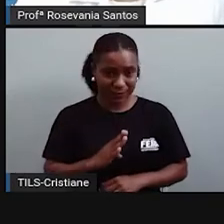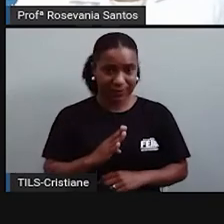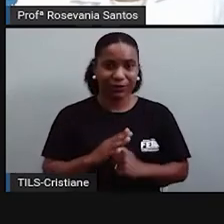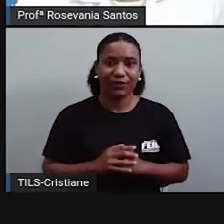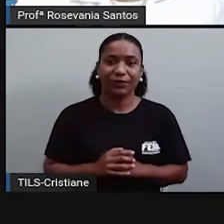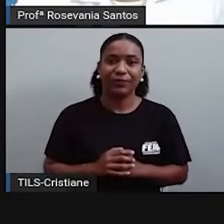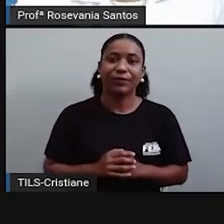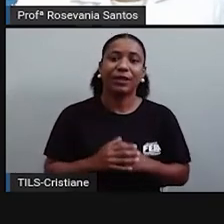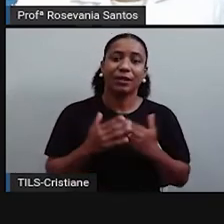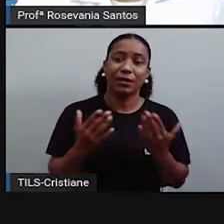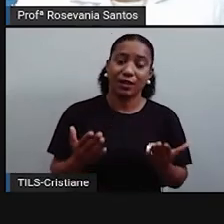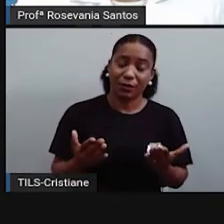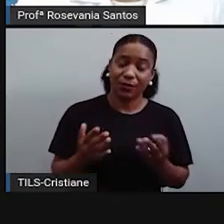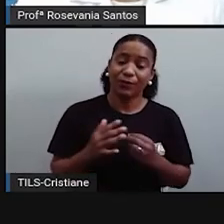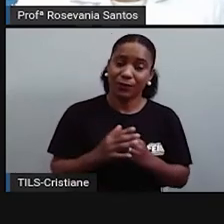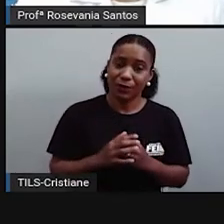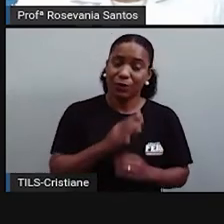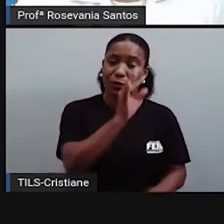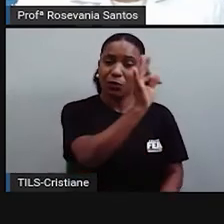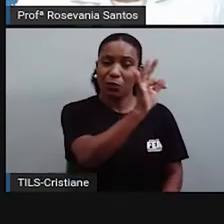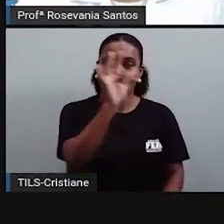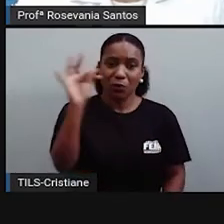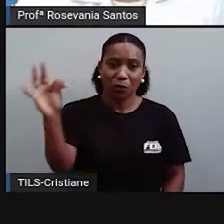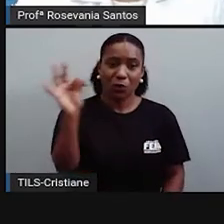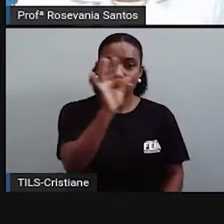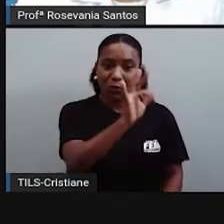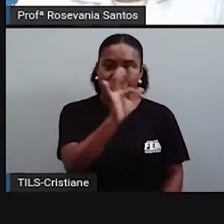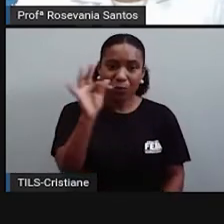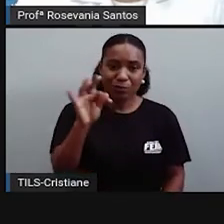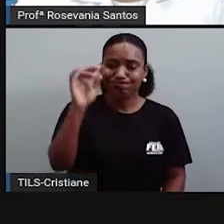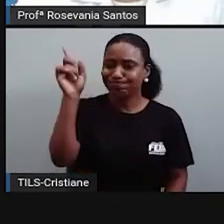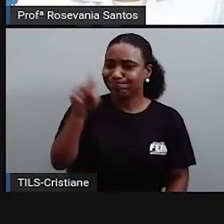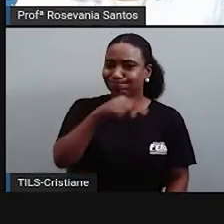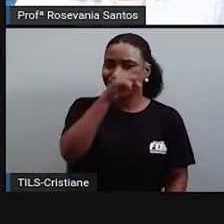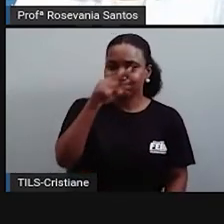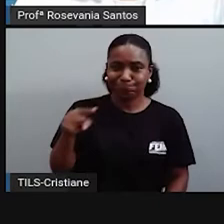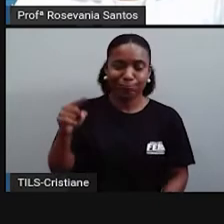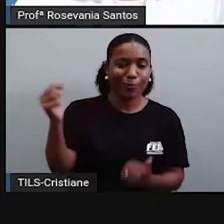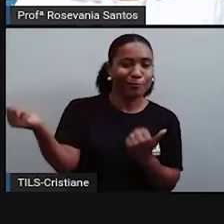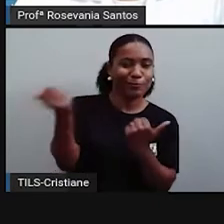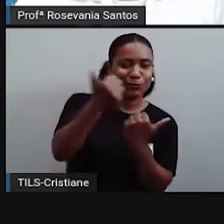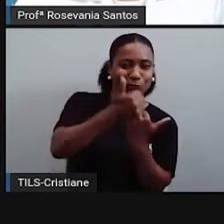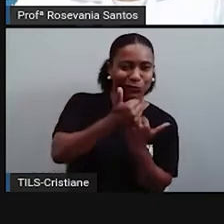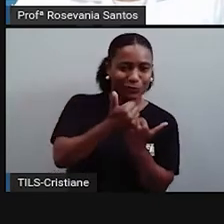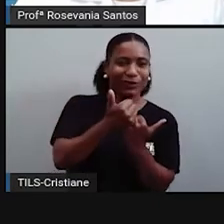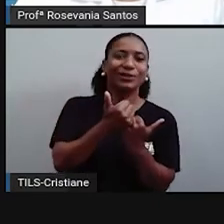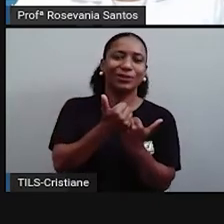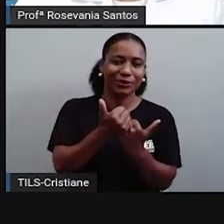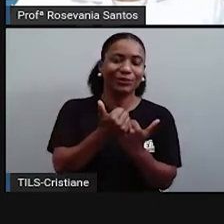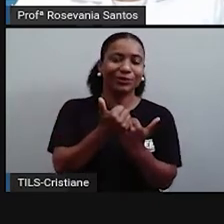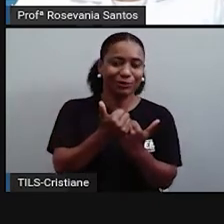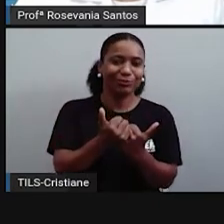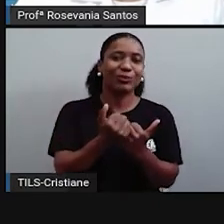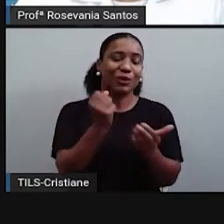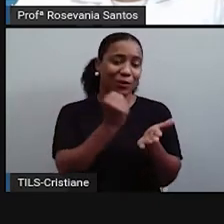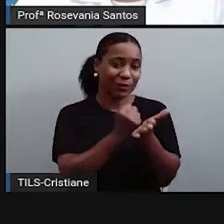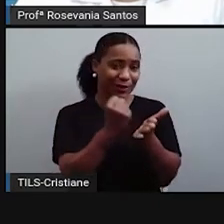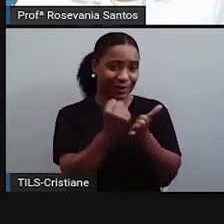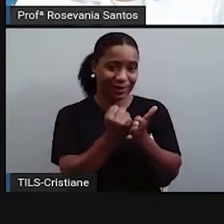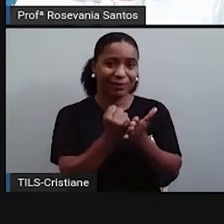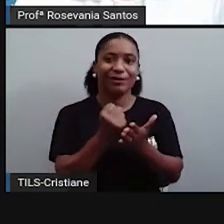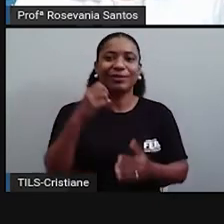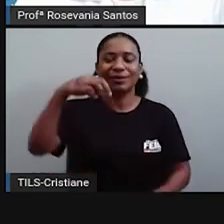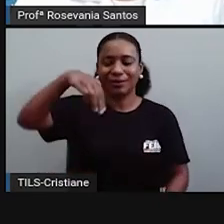o tratado de proveituras, que, né, como eu disse, aqui pertenceu a Portugal e a Espanha, aí tudo começou a pertencer a Portugal,